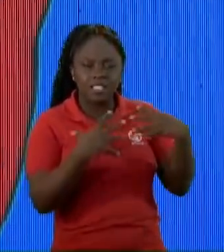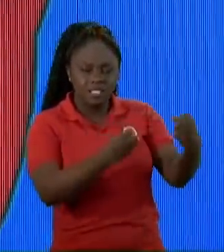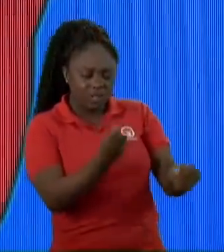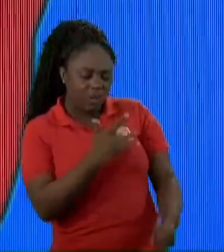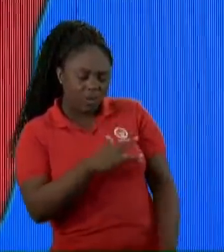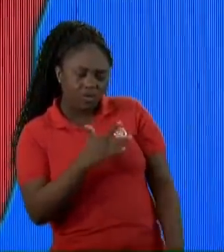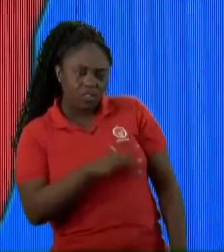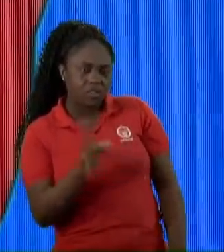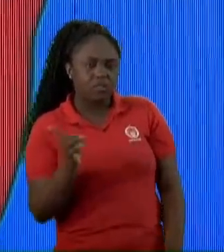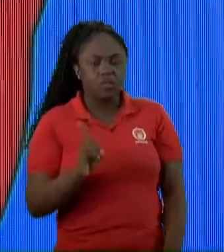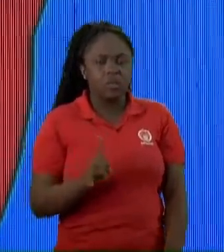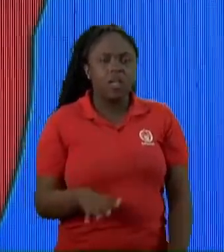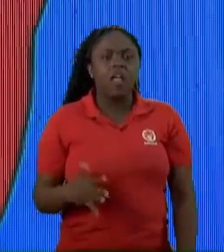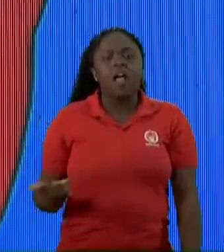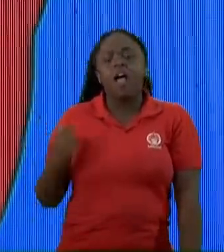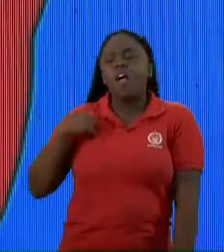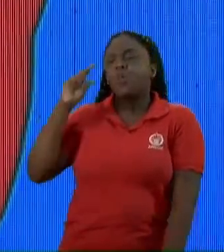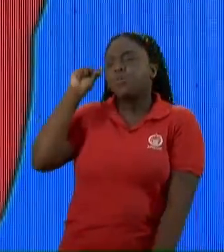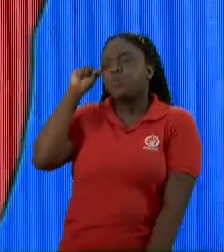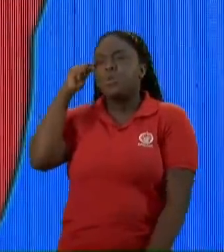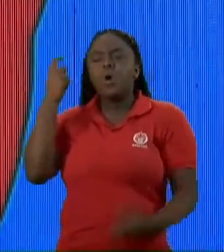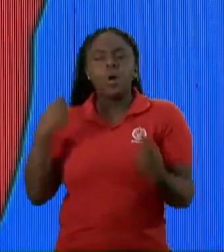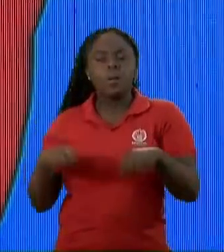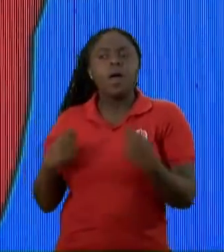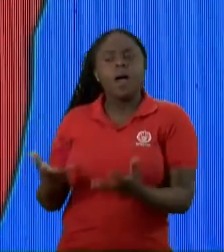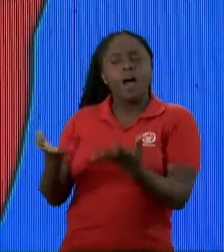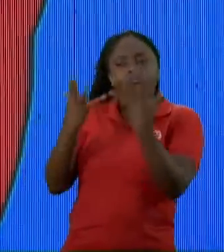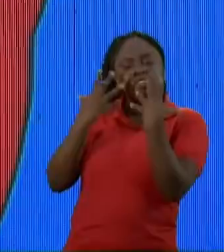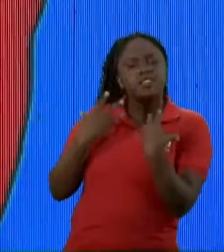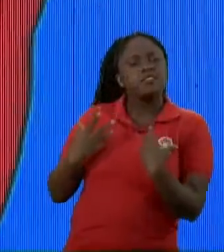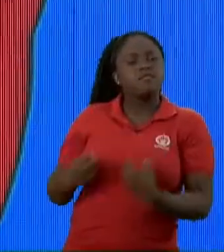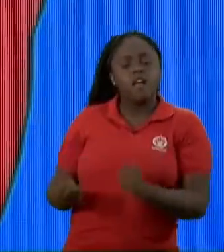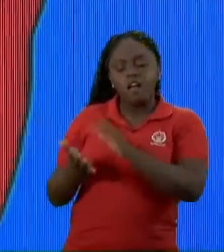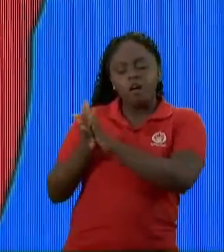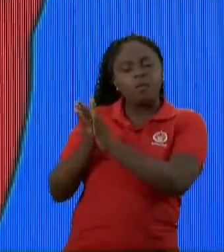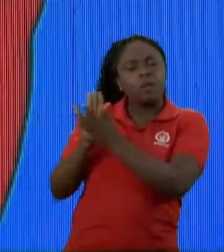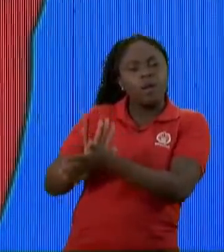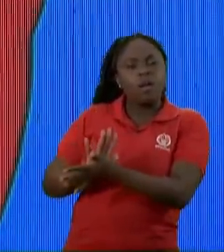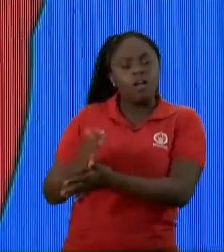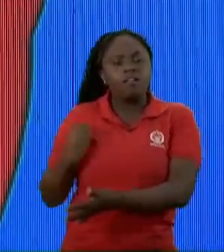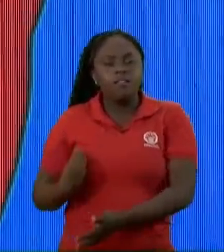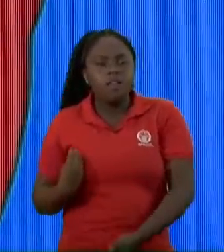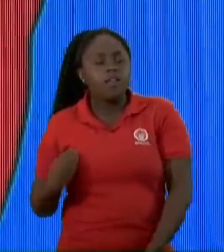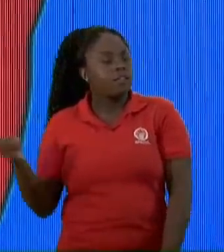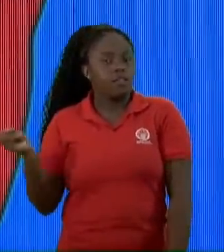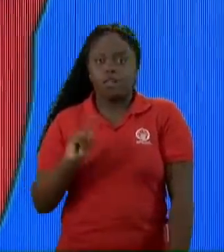Ah E eu sou negro Então eu tenho que aceitar O racismo E viver Não